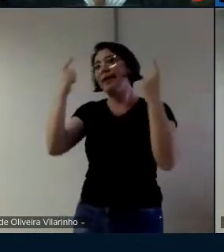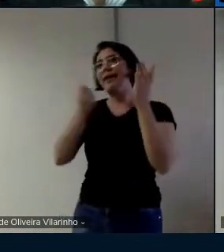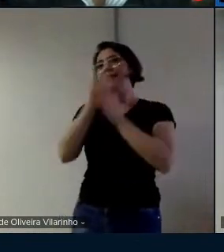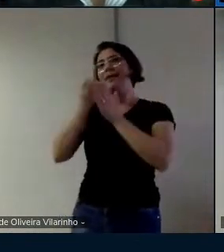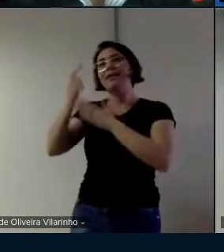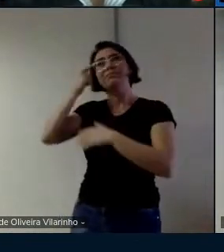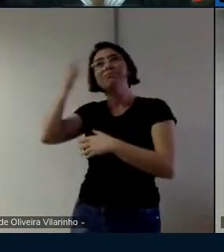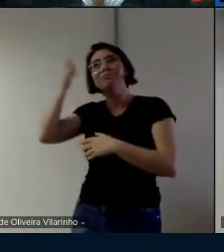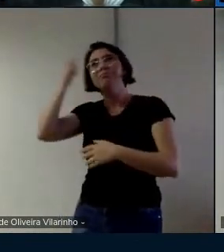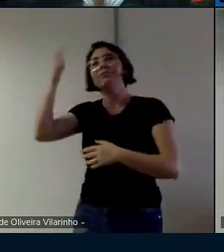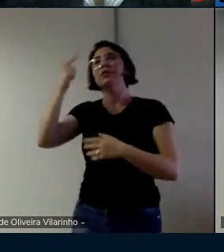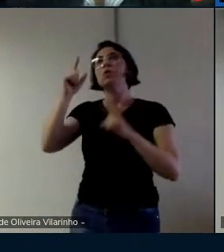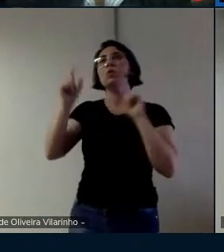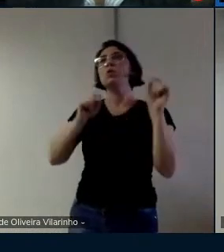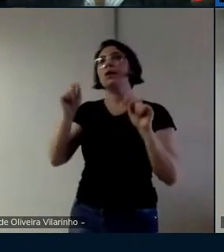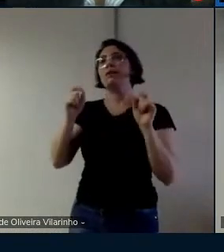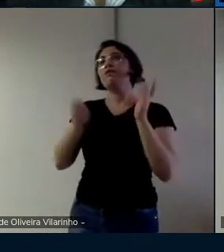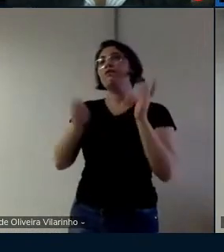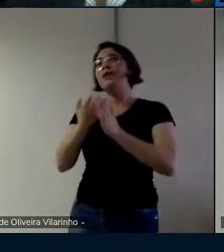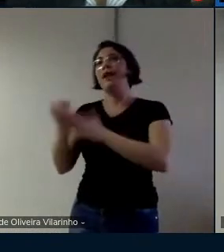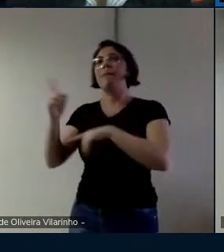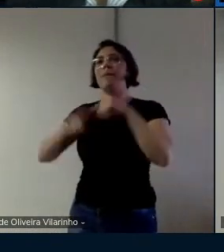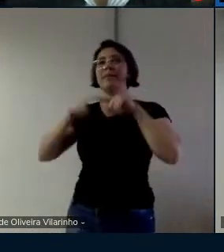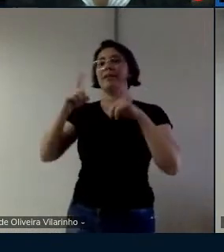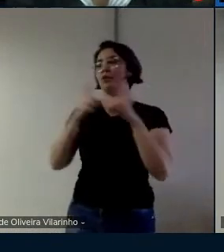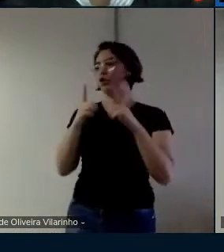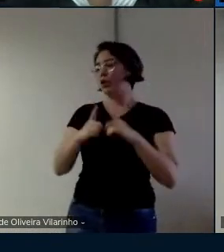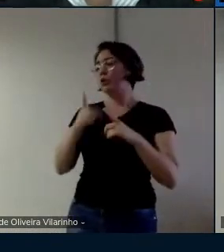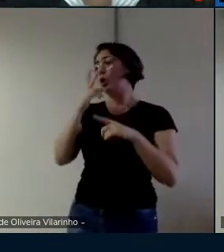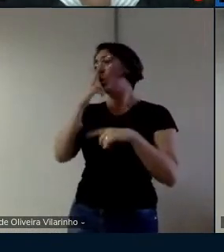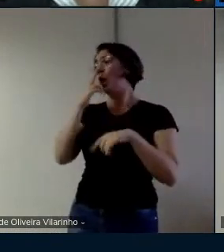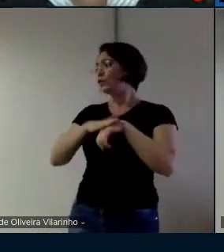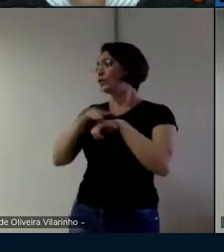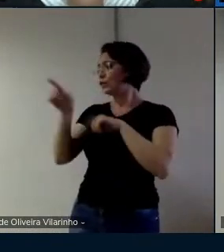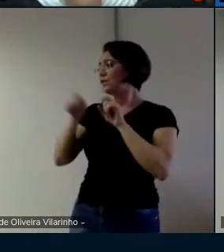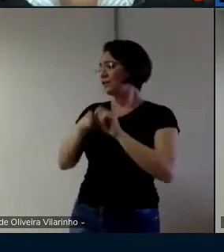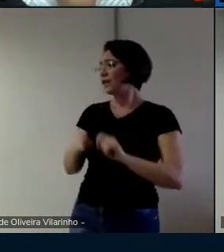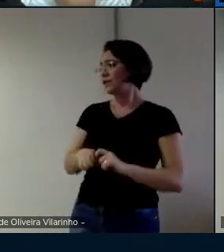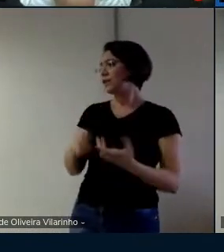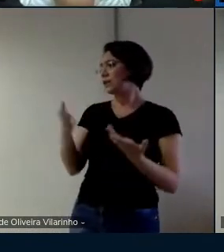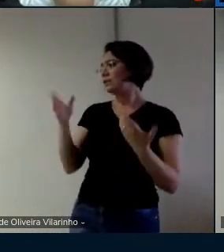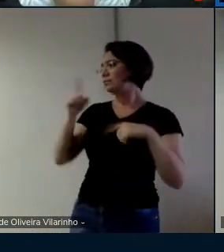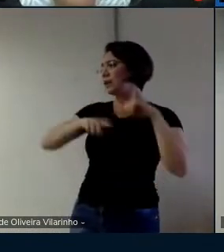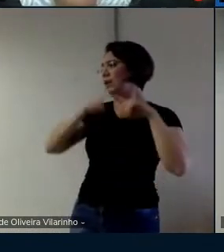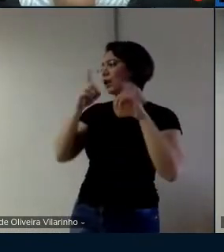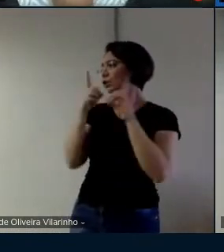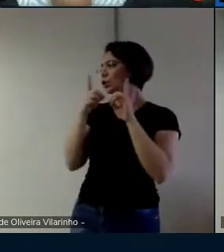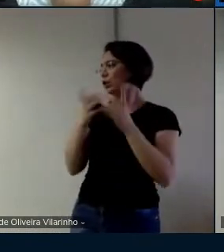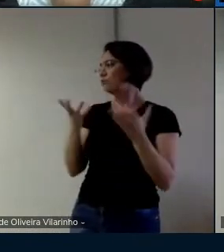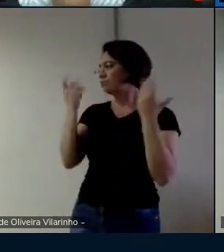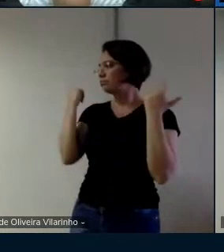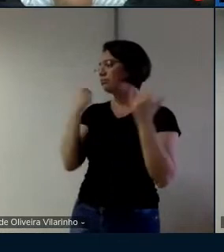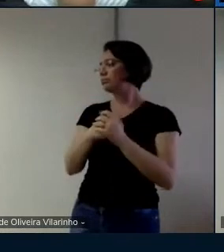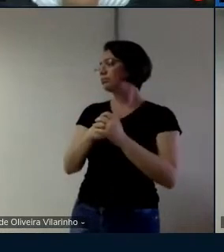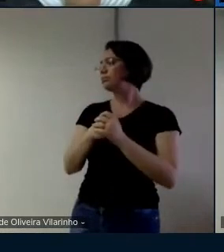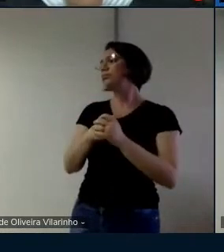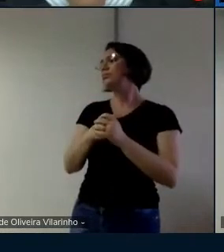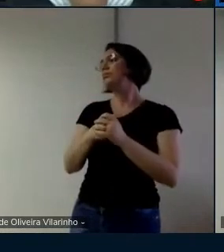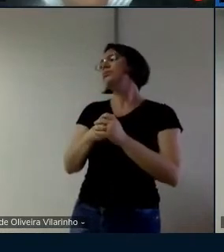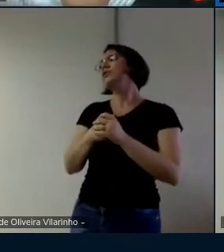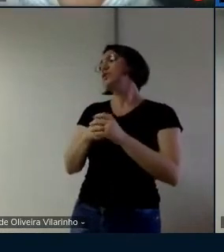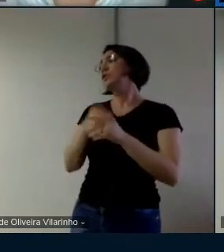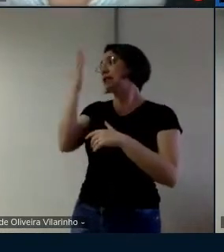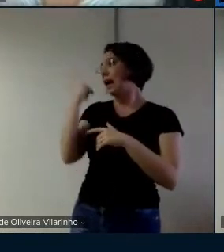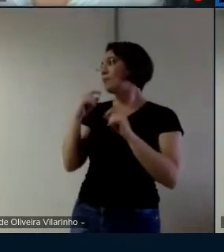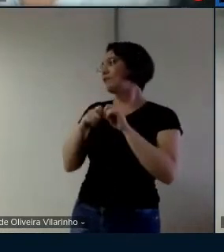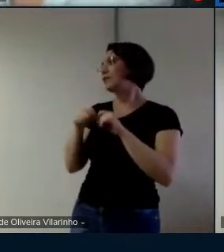didático né eu acho que isso é o que você fez com muito primor e você sabe fazer isso e eu acho que você tem